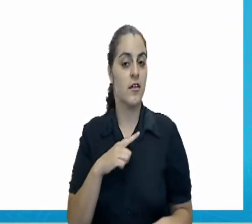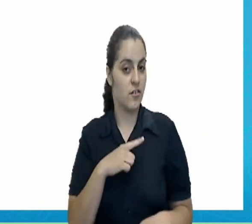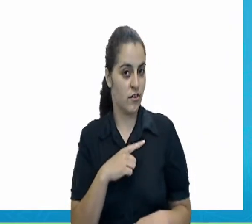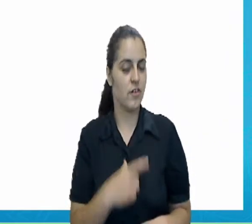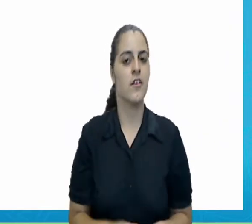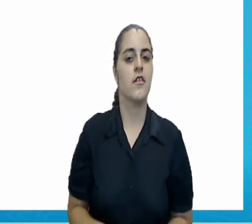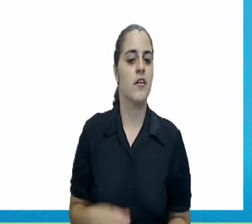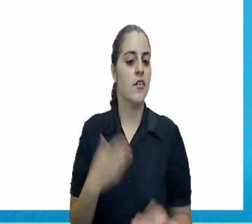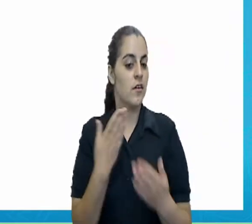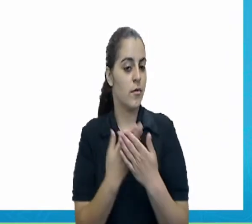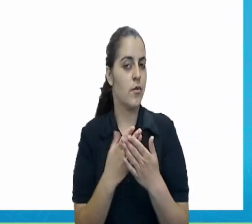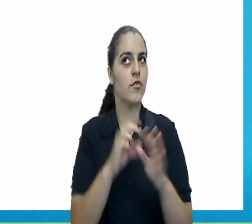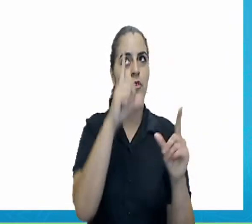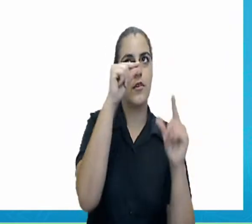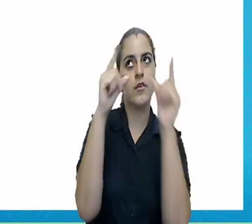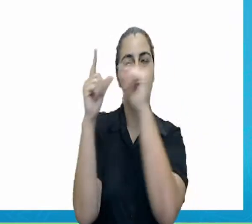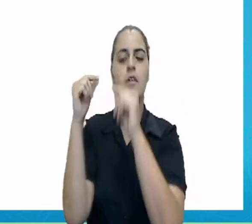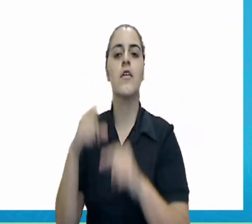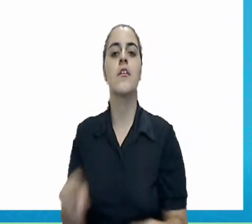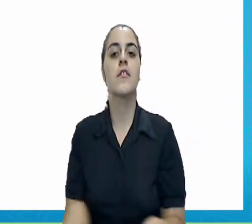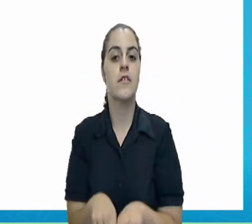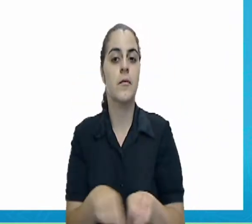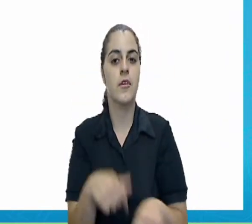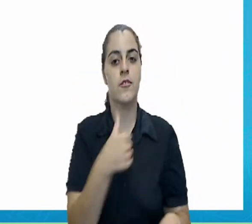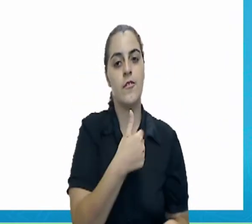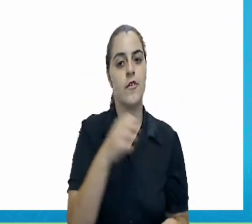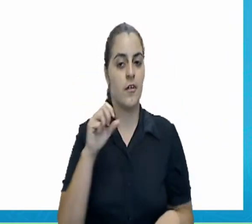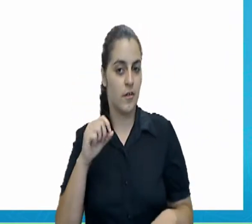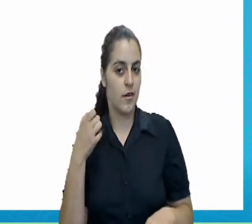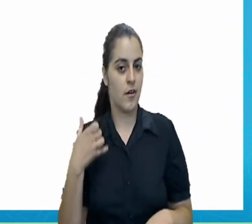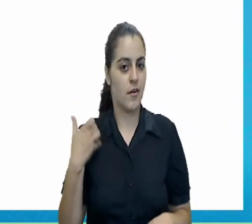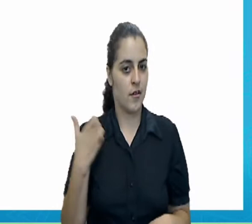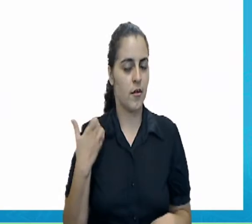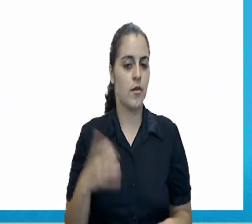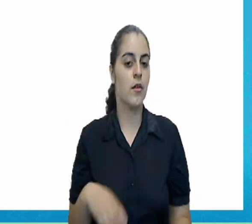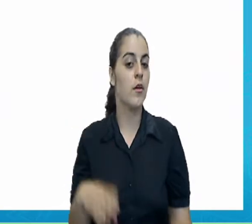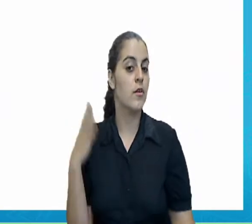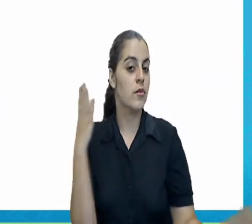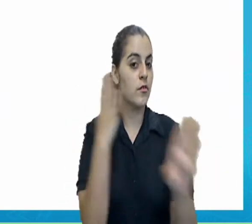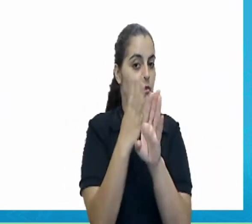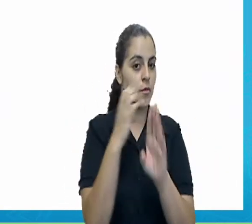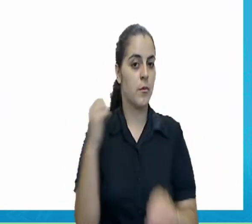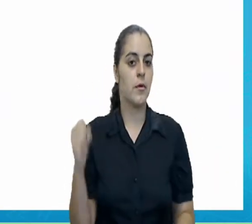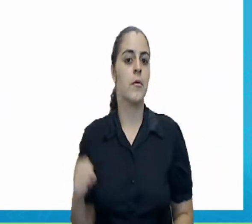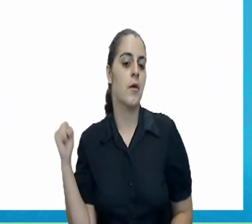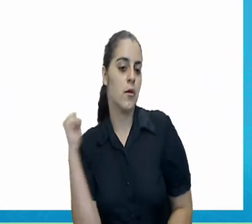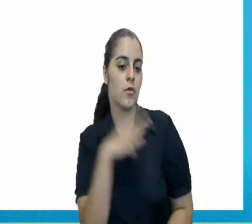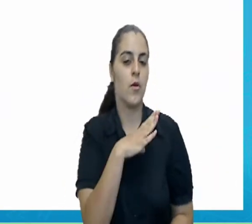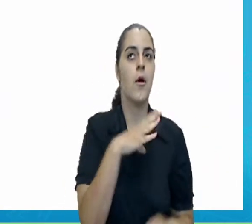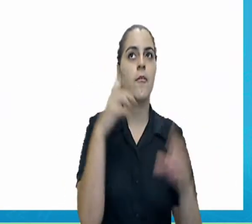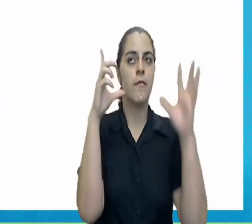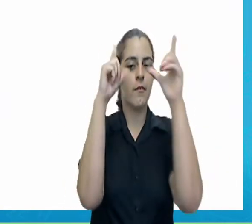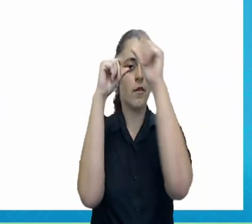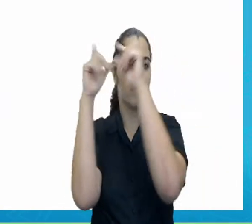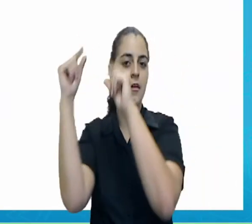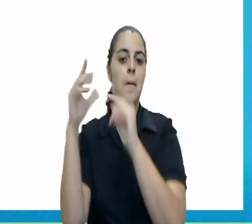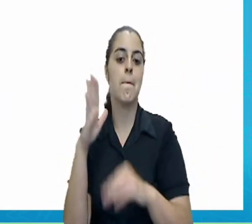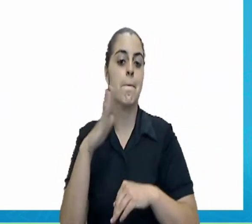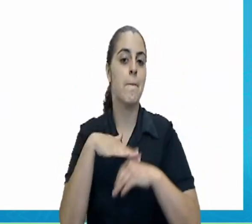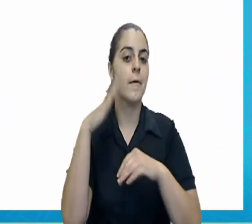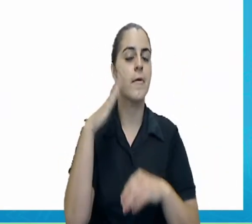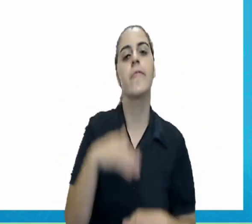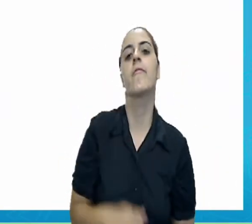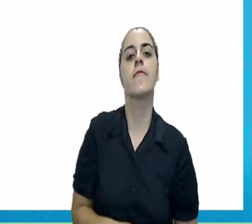também tinha 10 anos quando descobriu uma supernova em 2011. Mas,